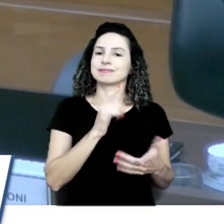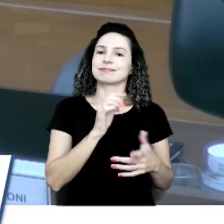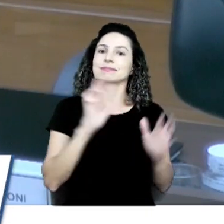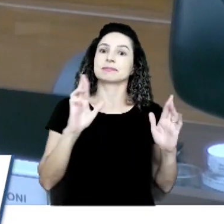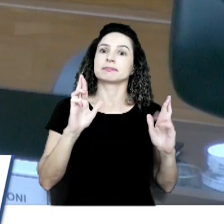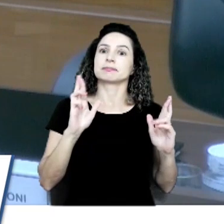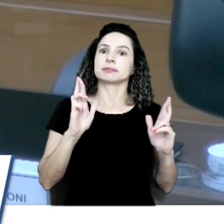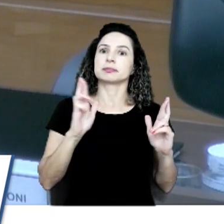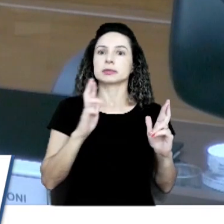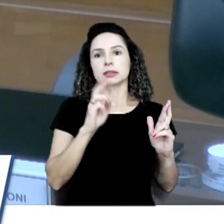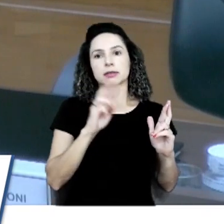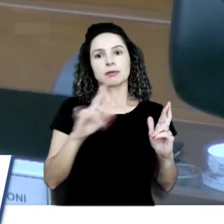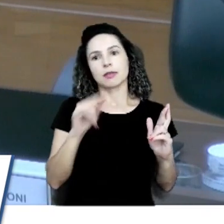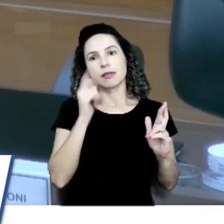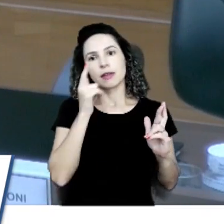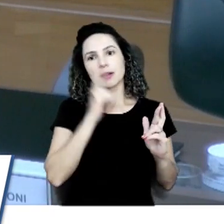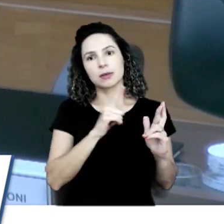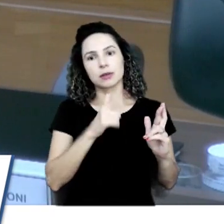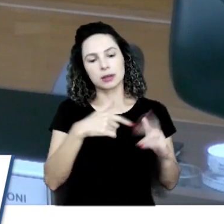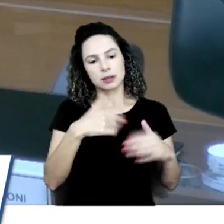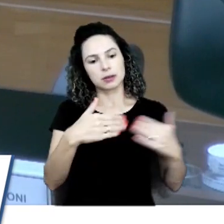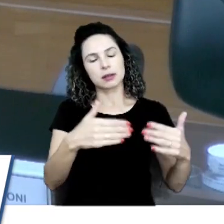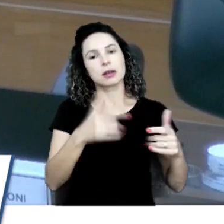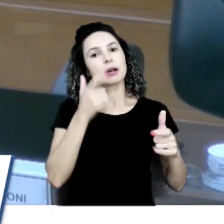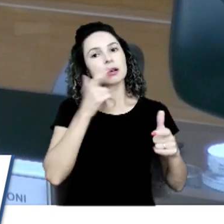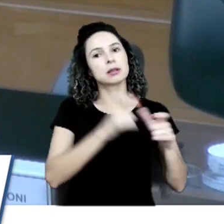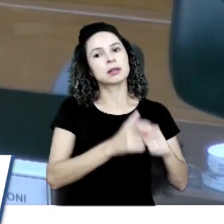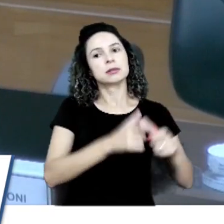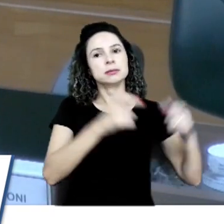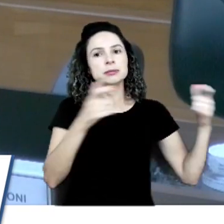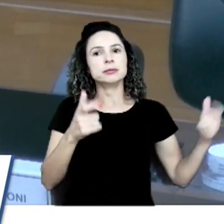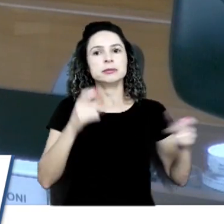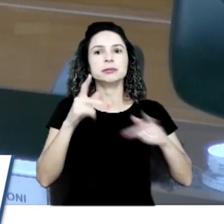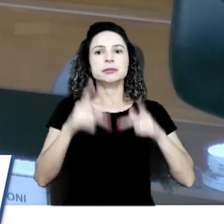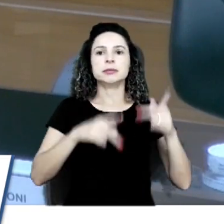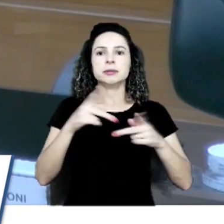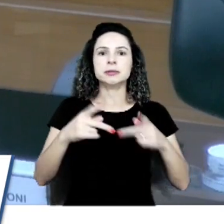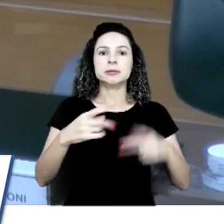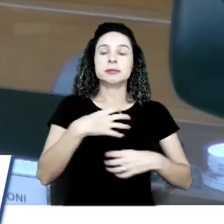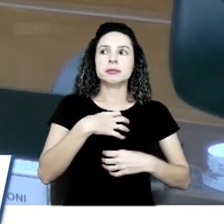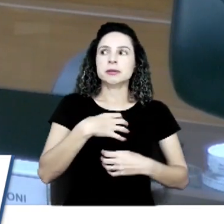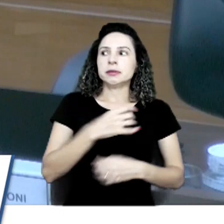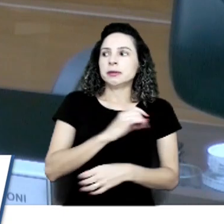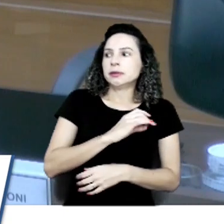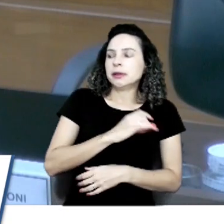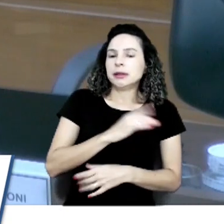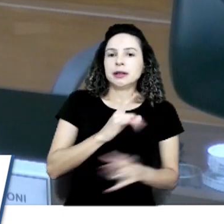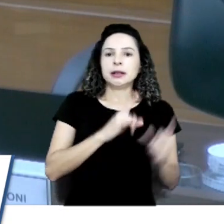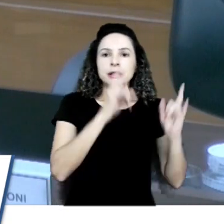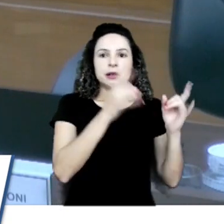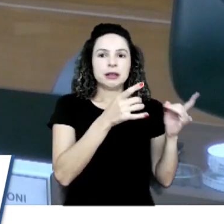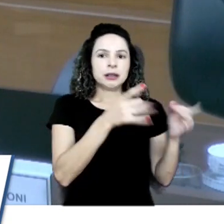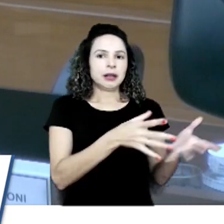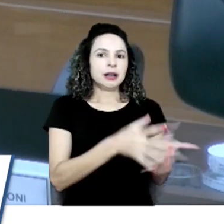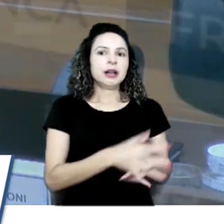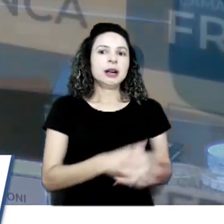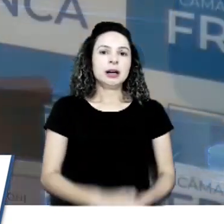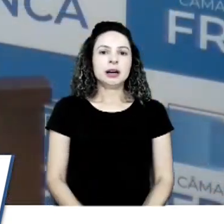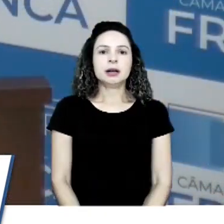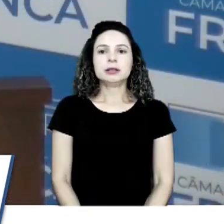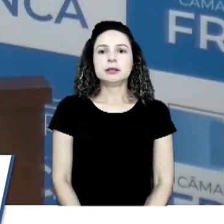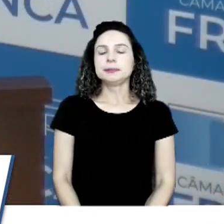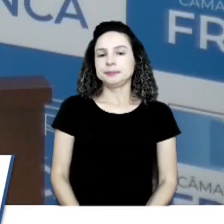que isso possa ser tomada as providências para ser ampliado, que a população lá se sente insegura com esse prédio, nesse local. Continuo com a palavra.